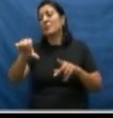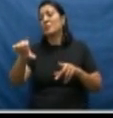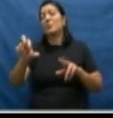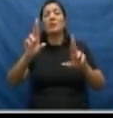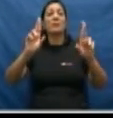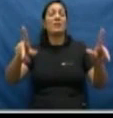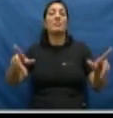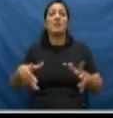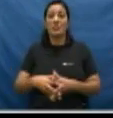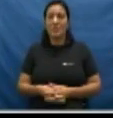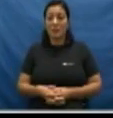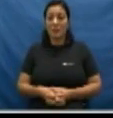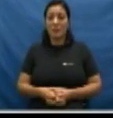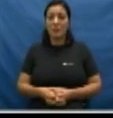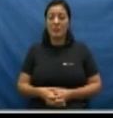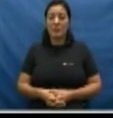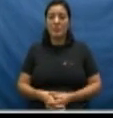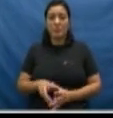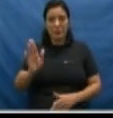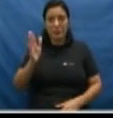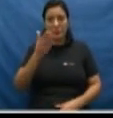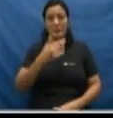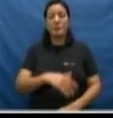completamente. Vamos lá?